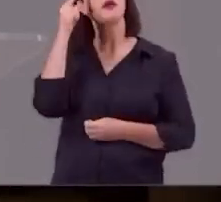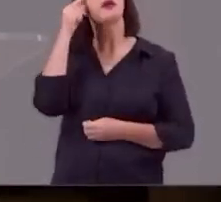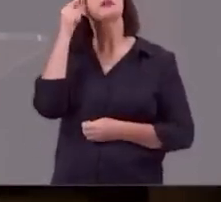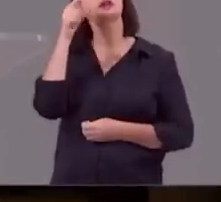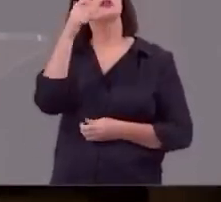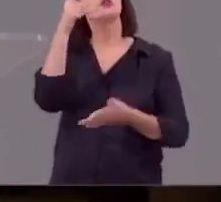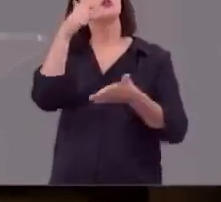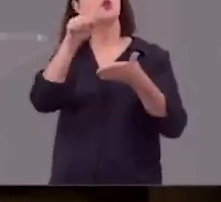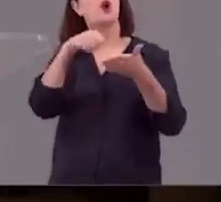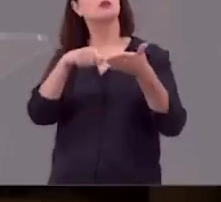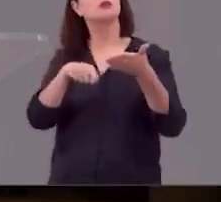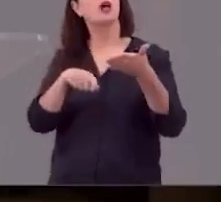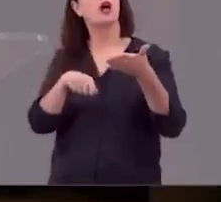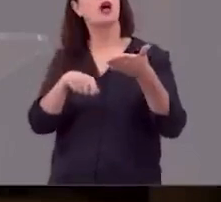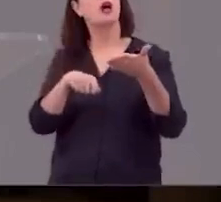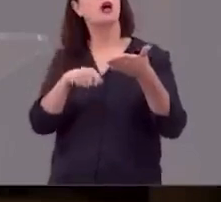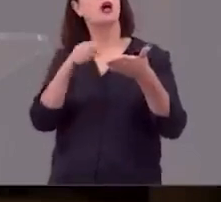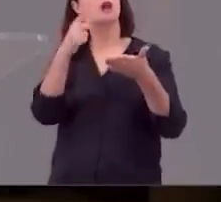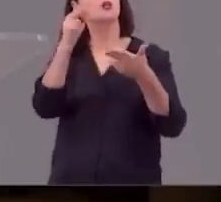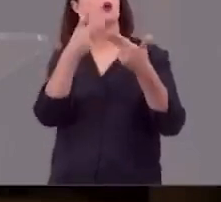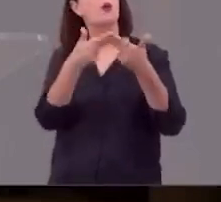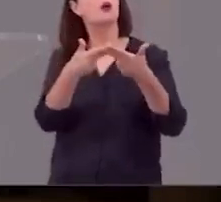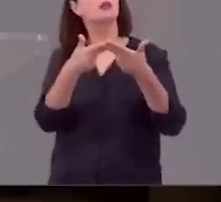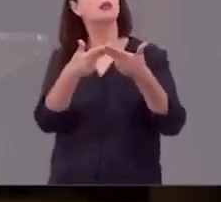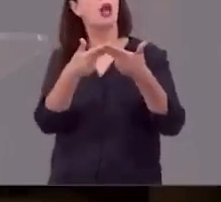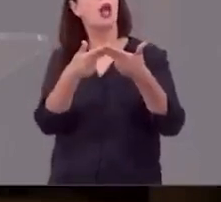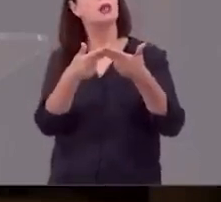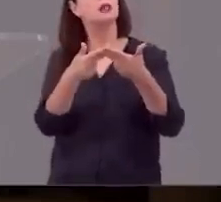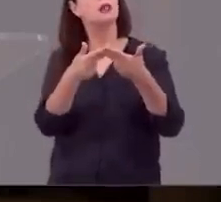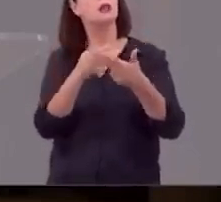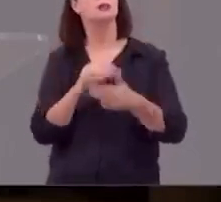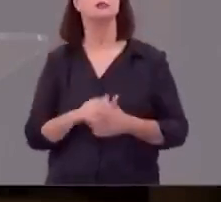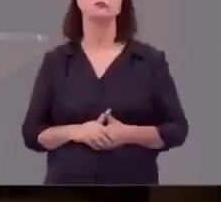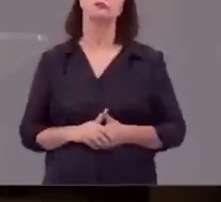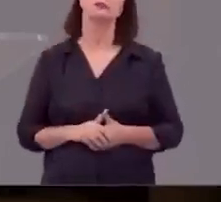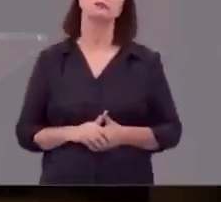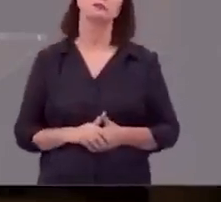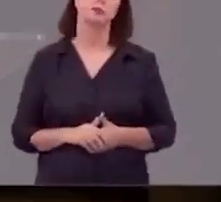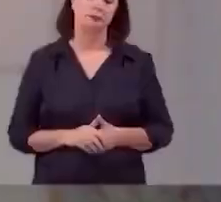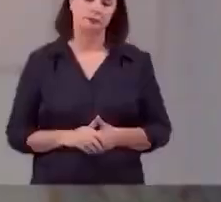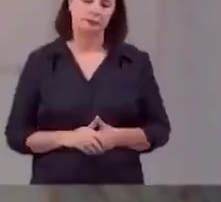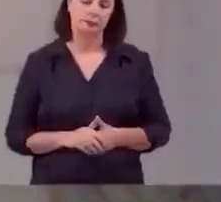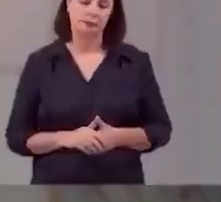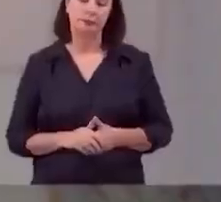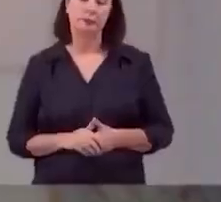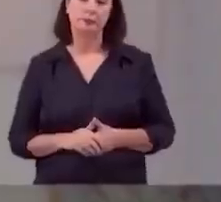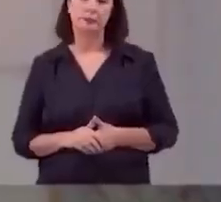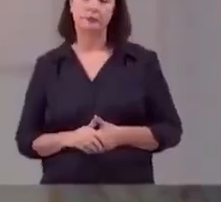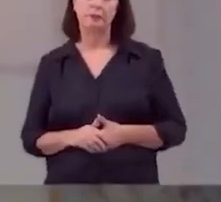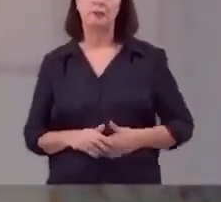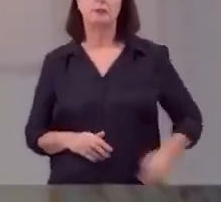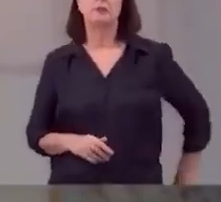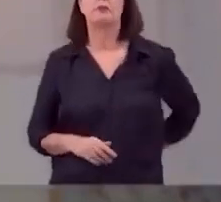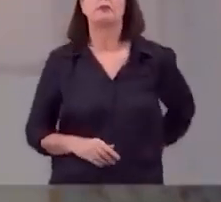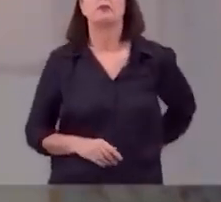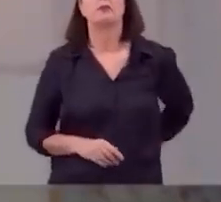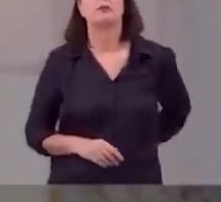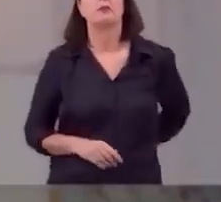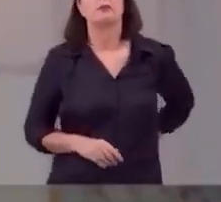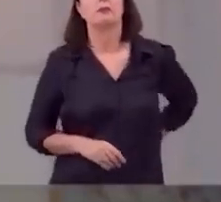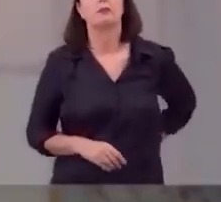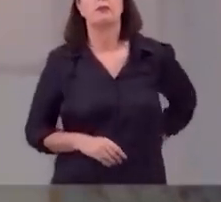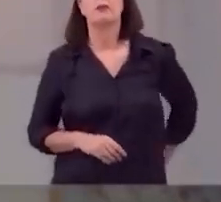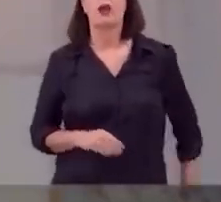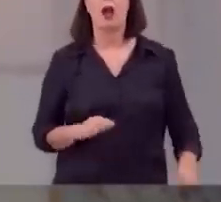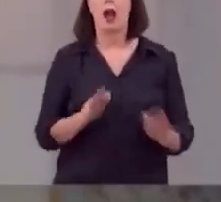nota você dá para você mesmo nesta área da paciência a Bíblia fala